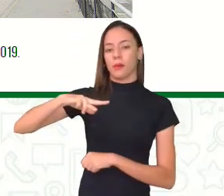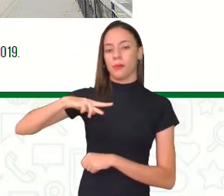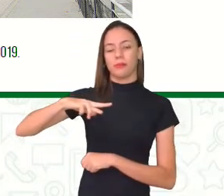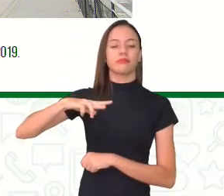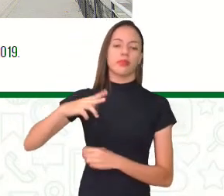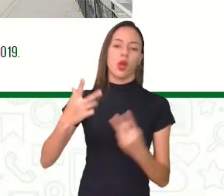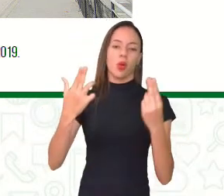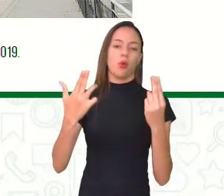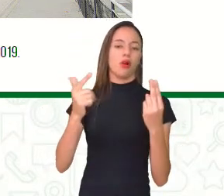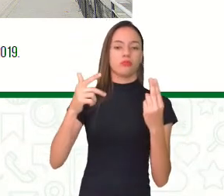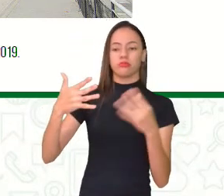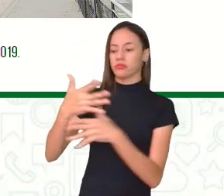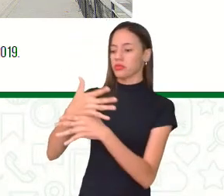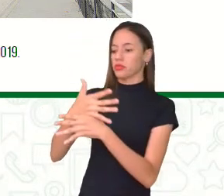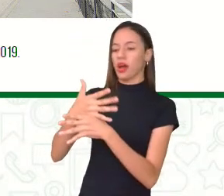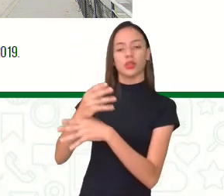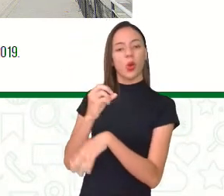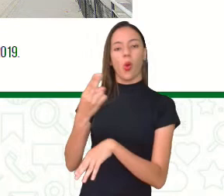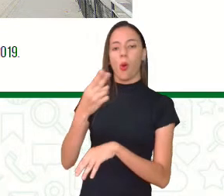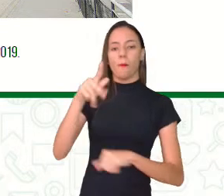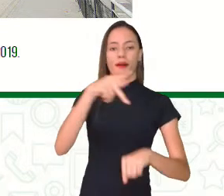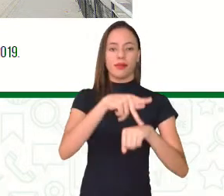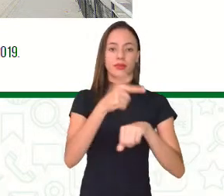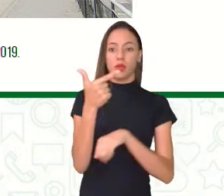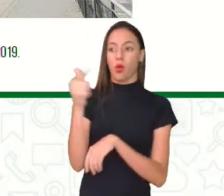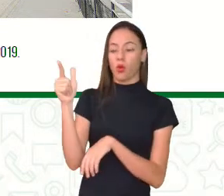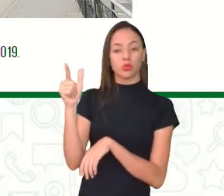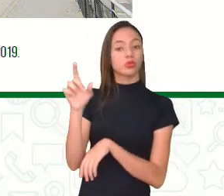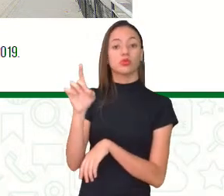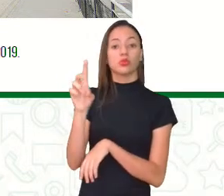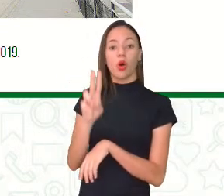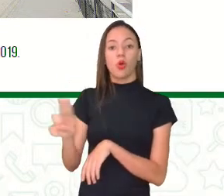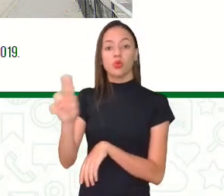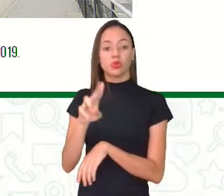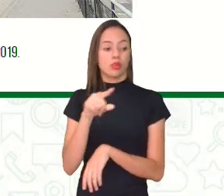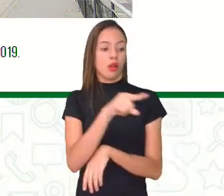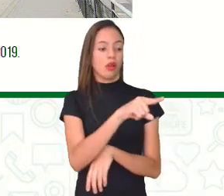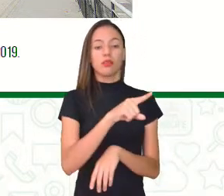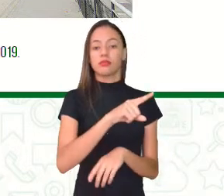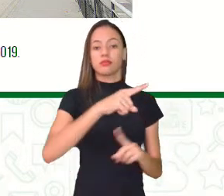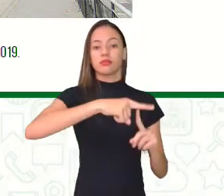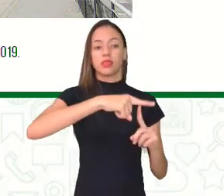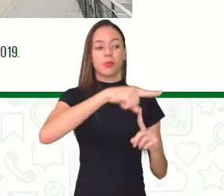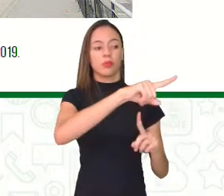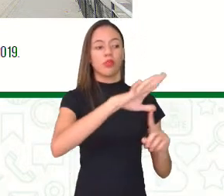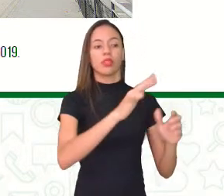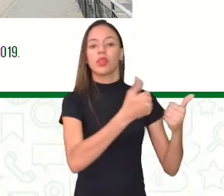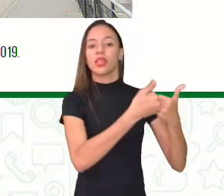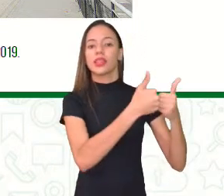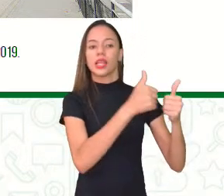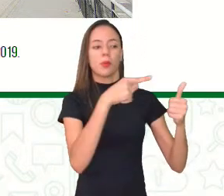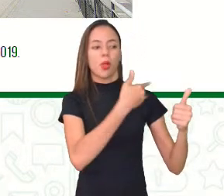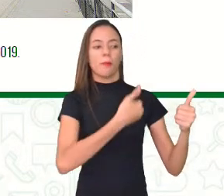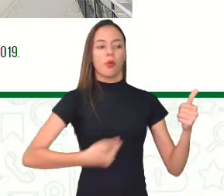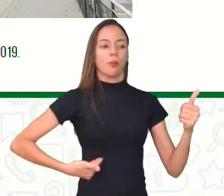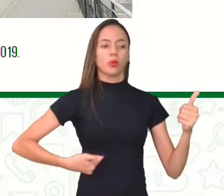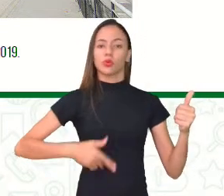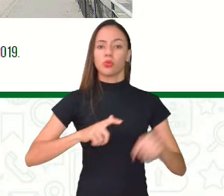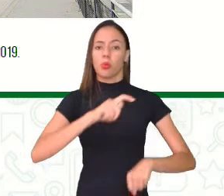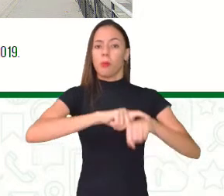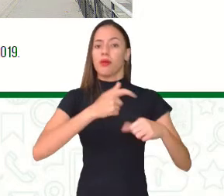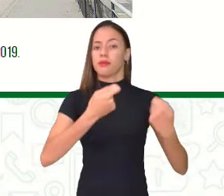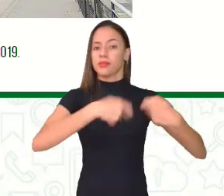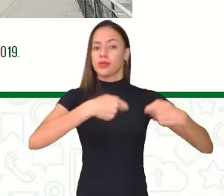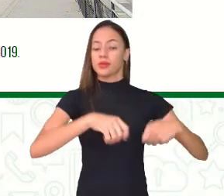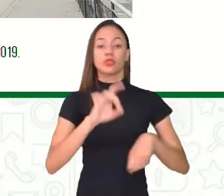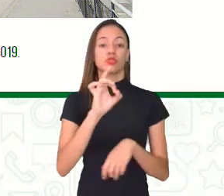em outras cidades e em outros países, só usariam esse transporte no momento em que quisessem, no momento específico. Isso seria